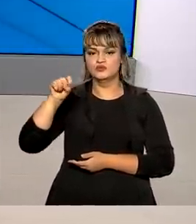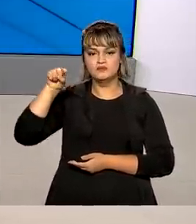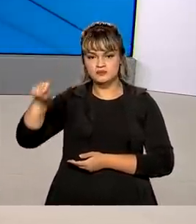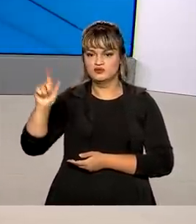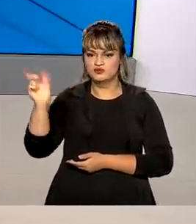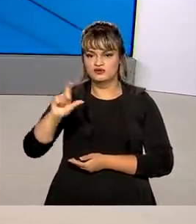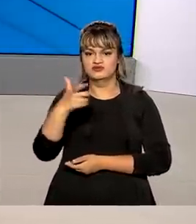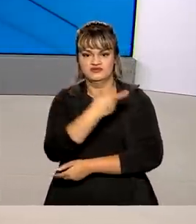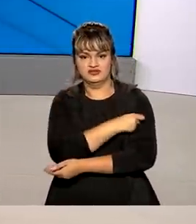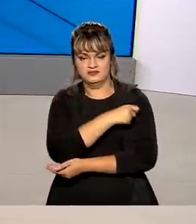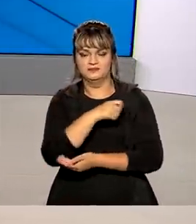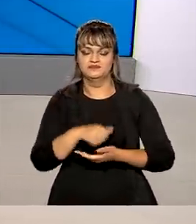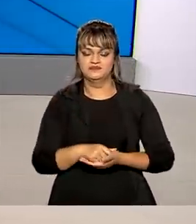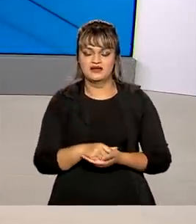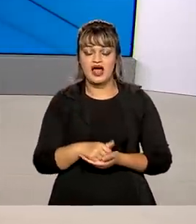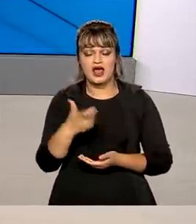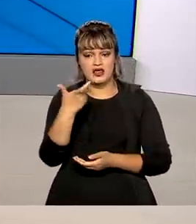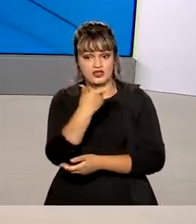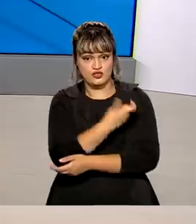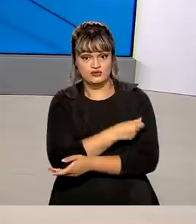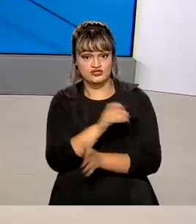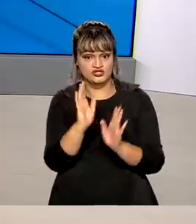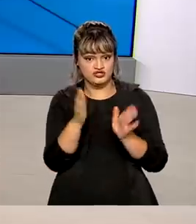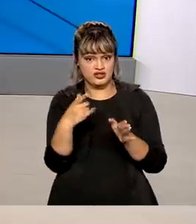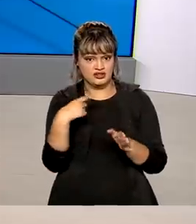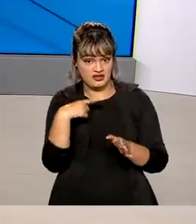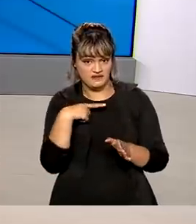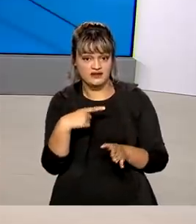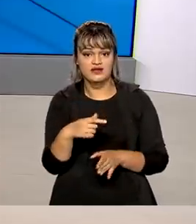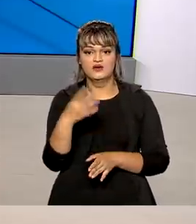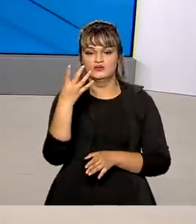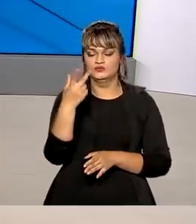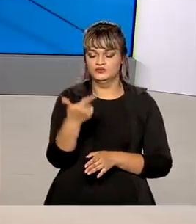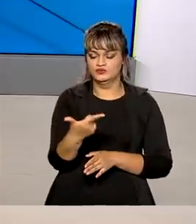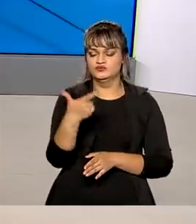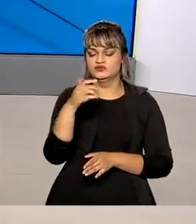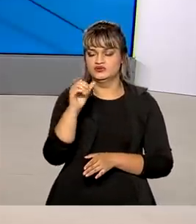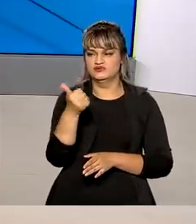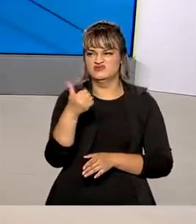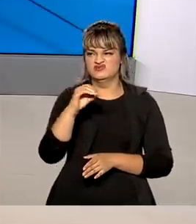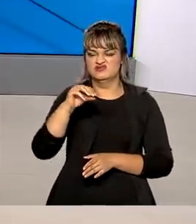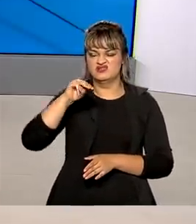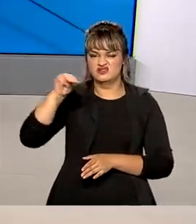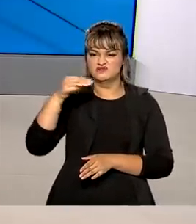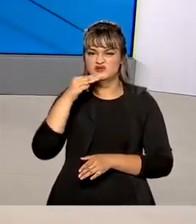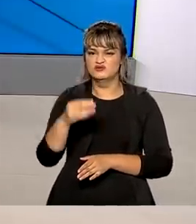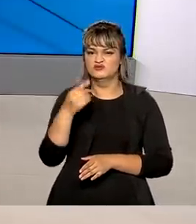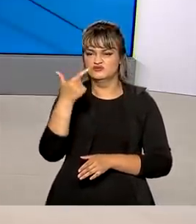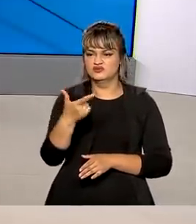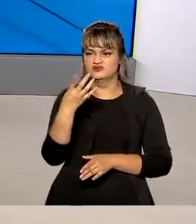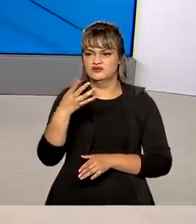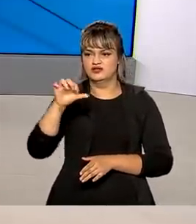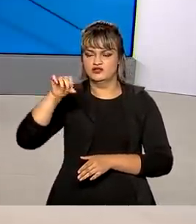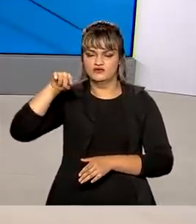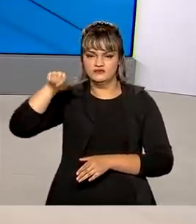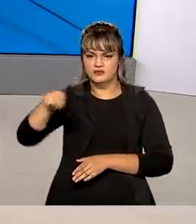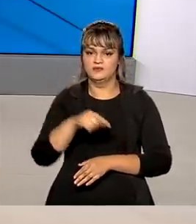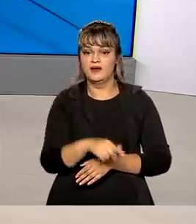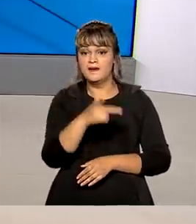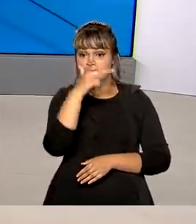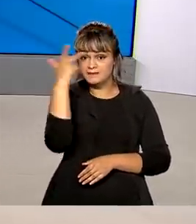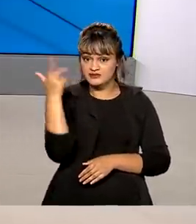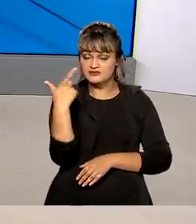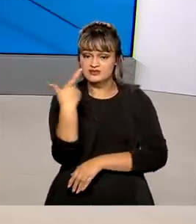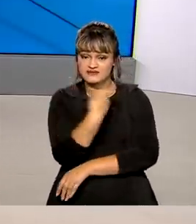doses de vacinas. As doses aplicadas somam 210 milhões 549 mil. O número de